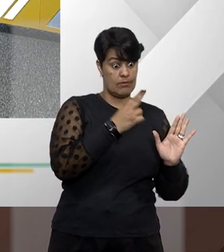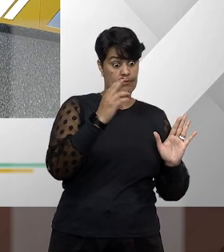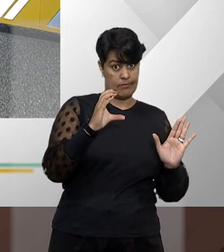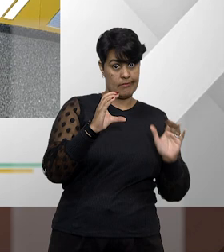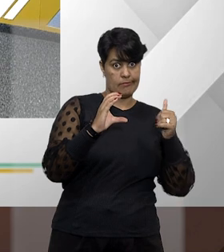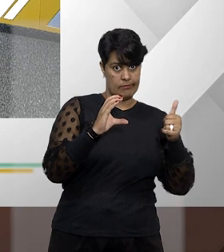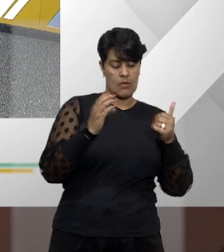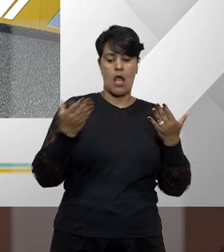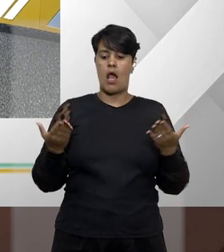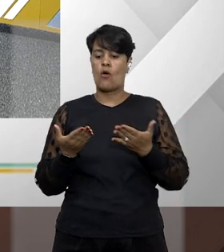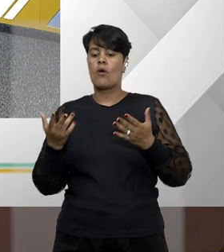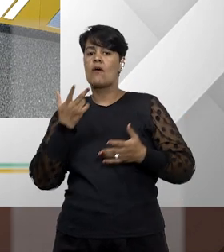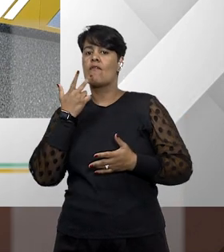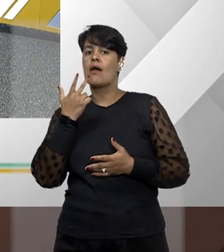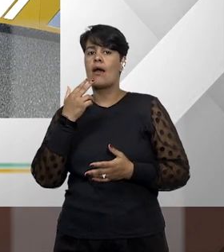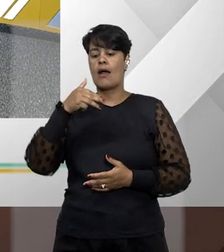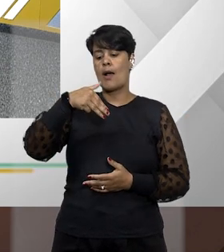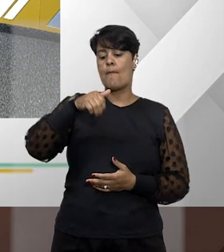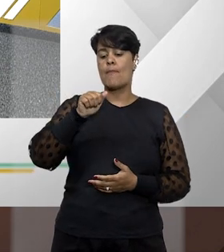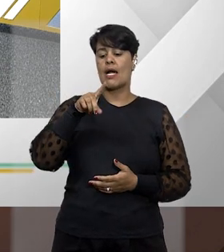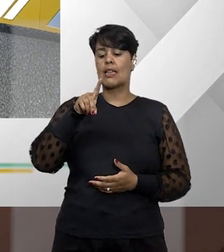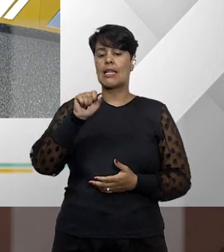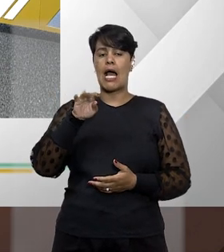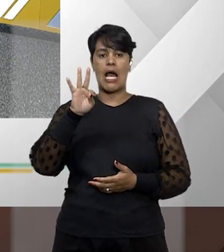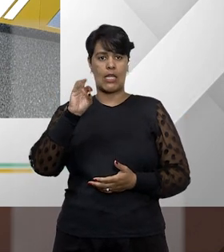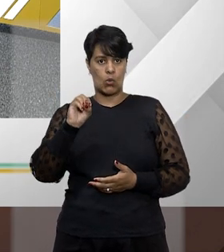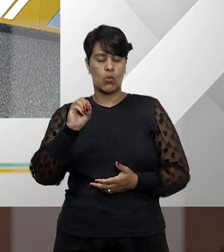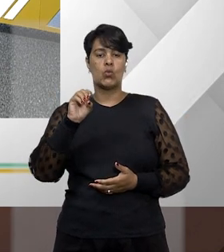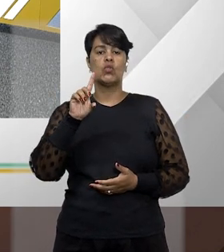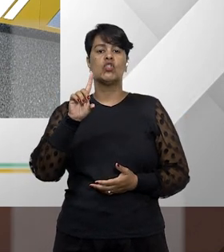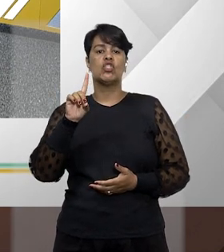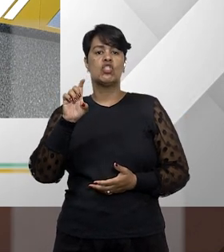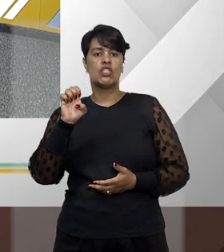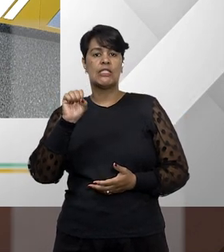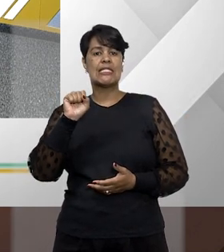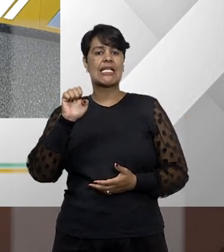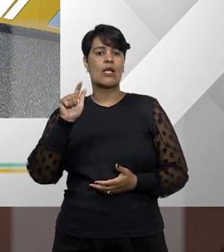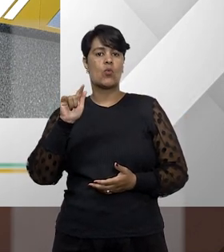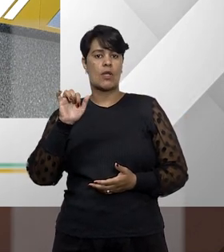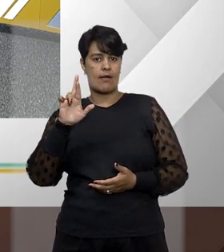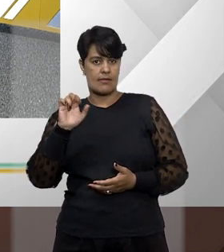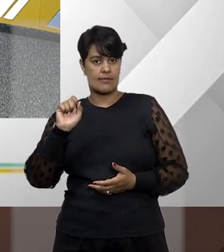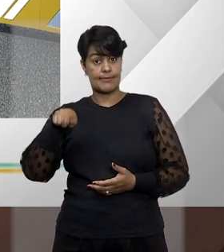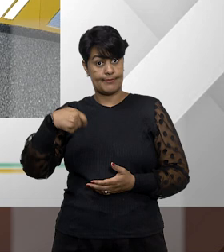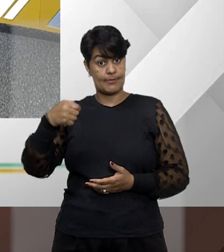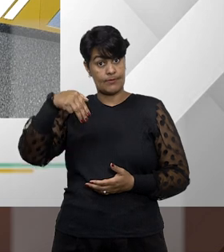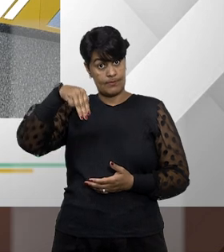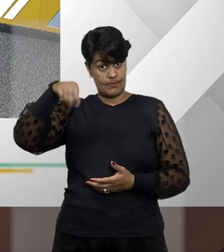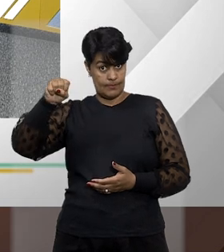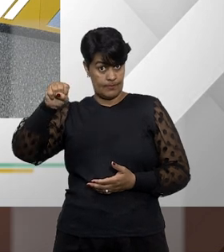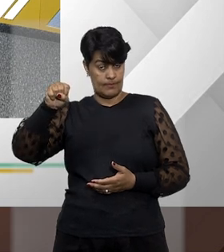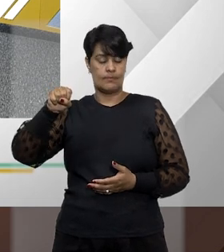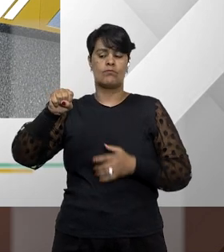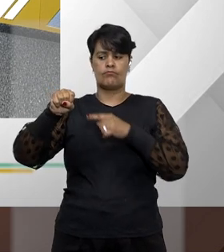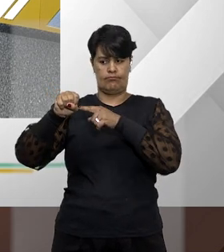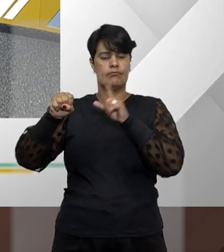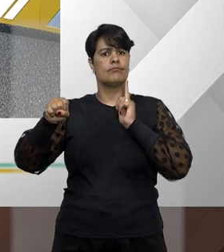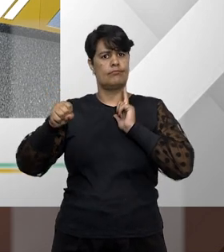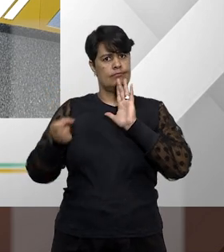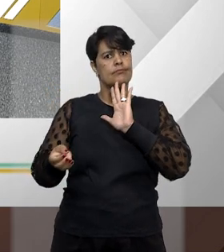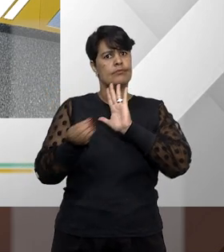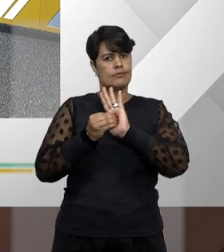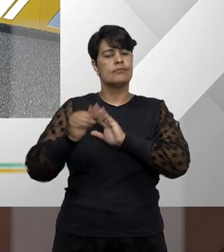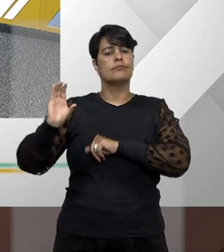direito sobre mandado de segurança. Esse remédio constitucional está previsto na Constituição Federal de 88, sendo